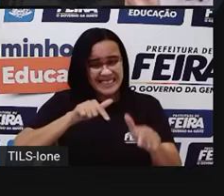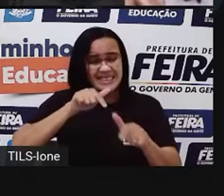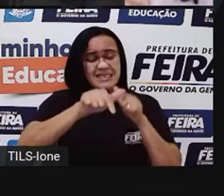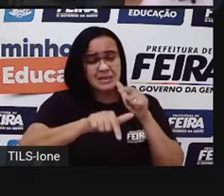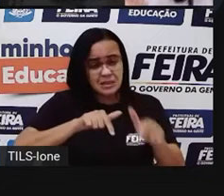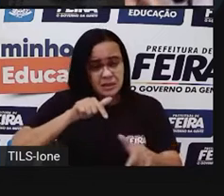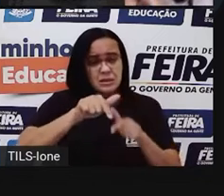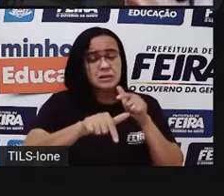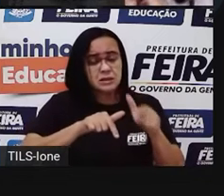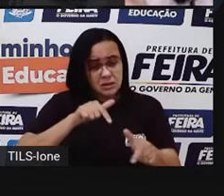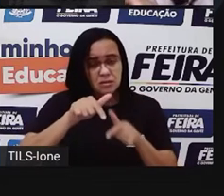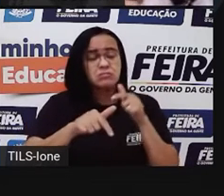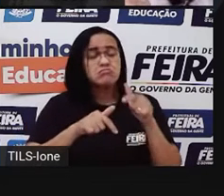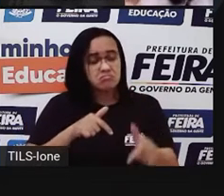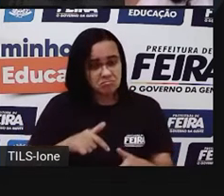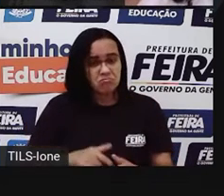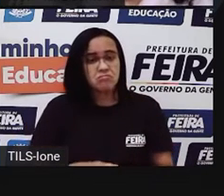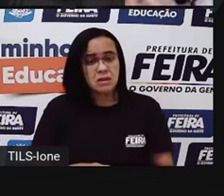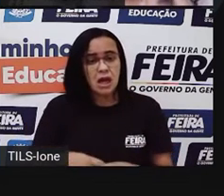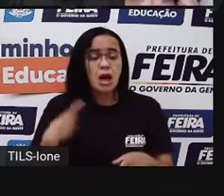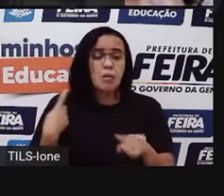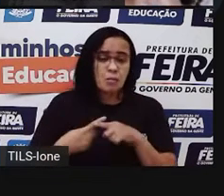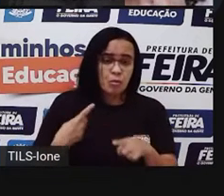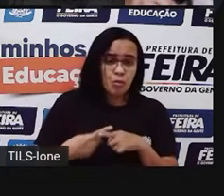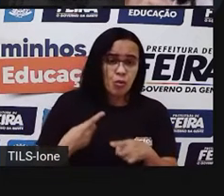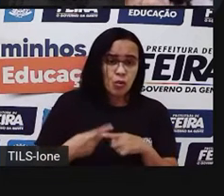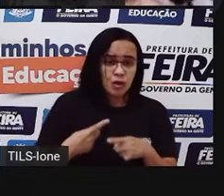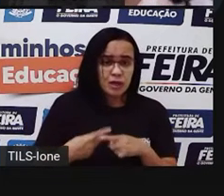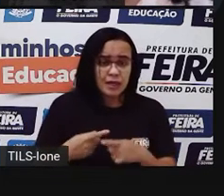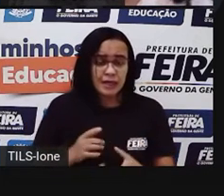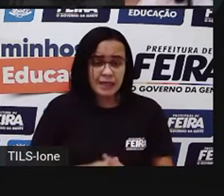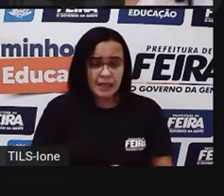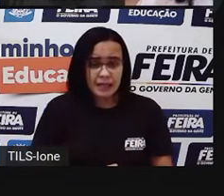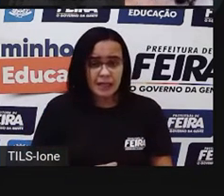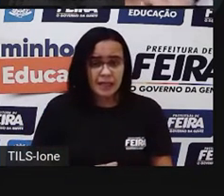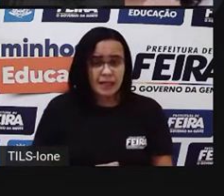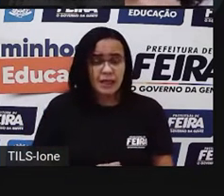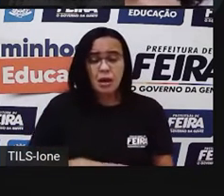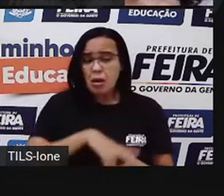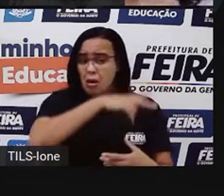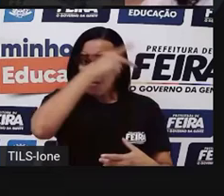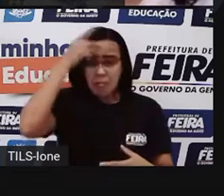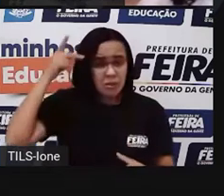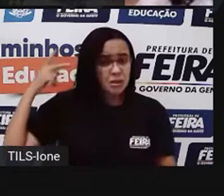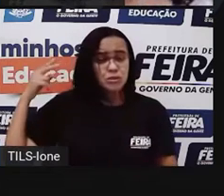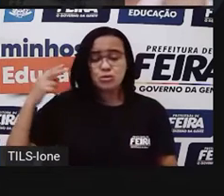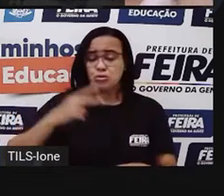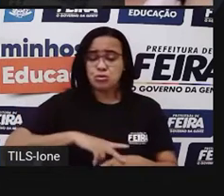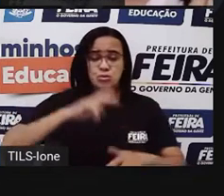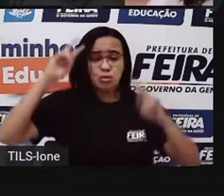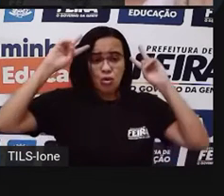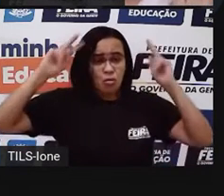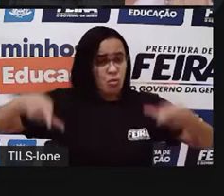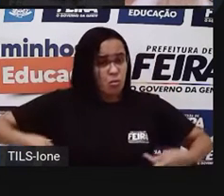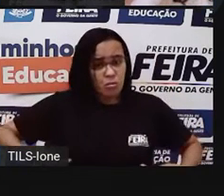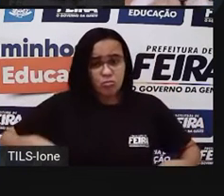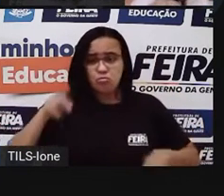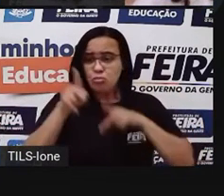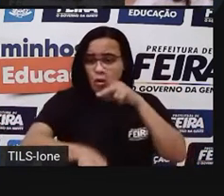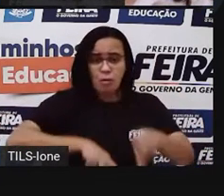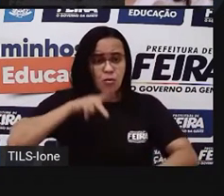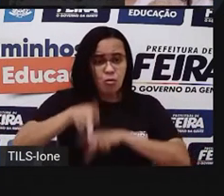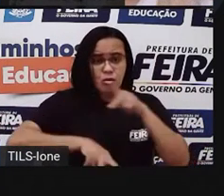que é utilizado pela população passa por um caminhão. Porém, os condutores ainda sofrem com